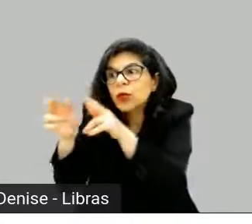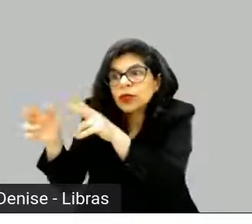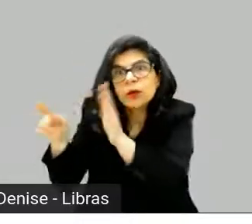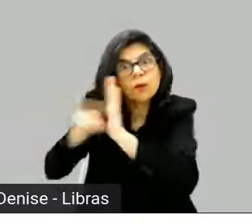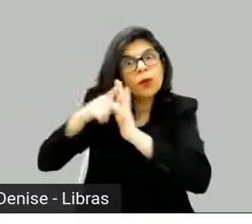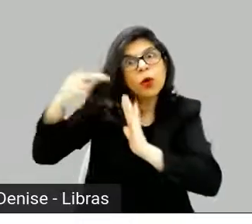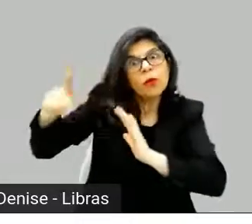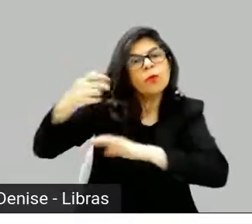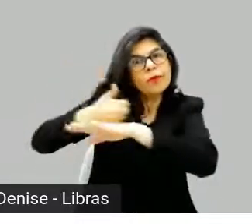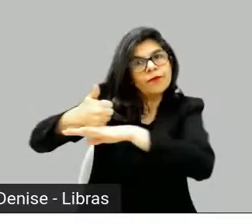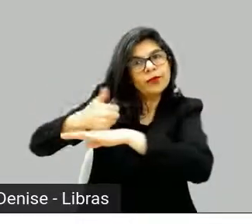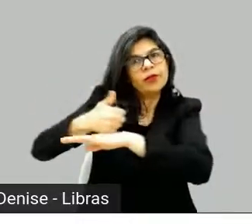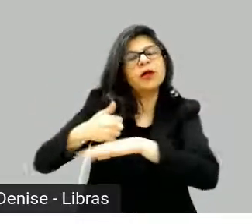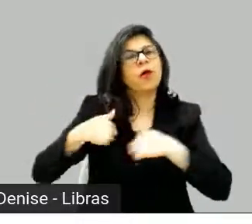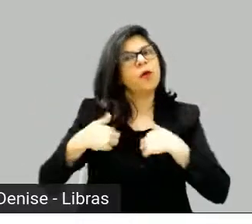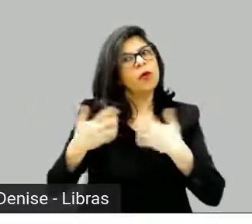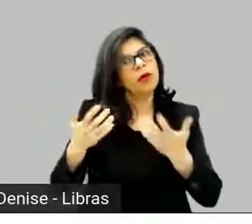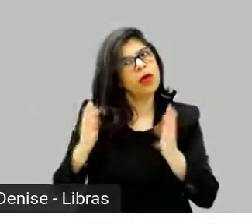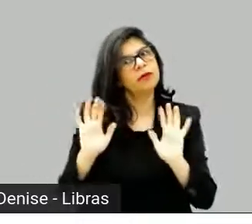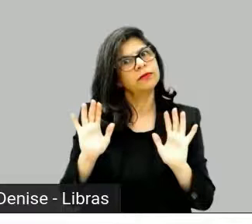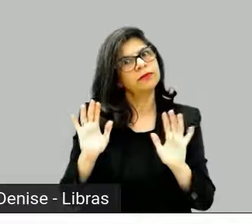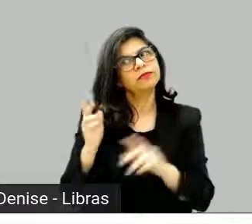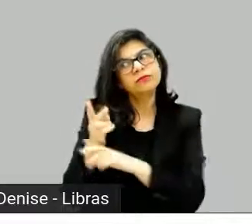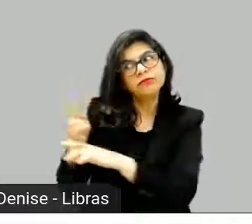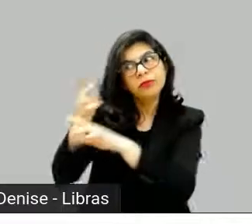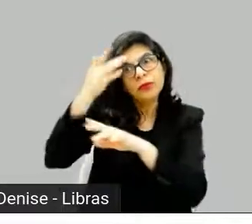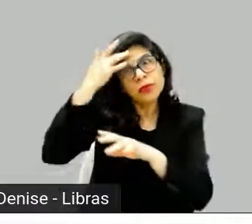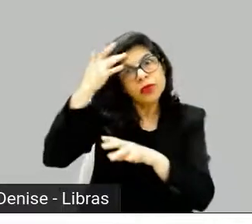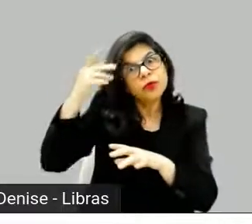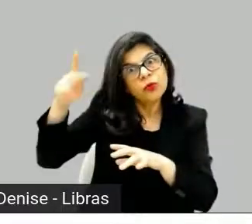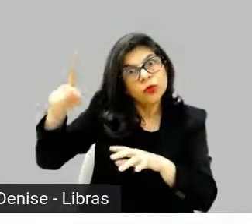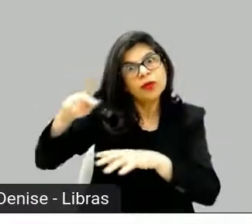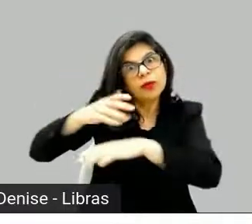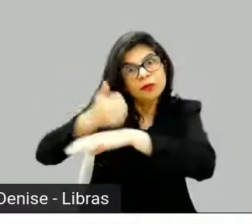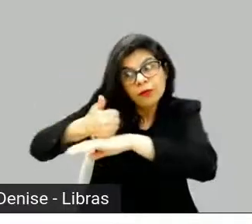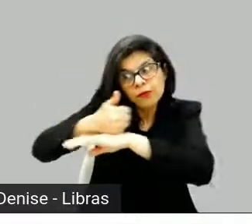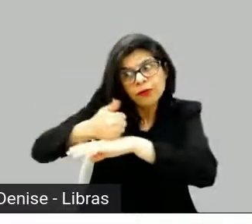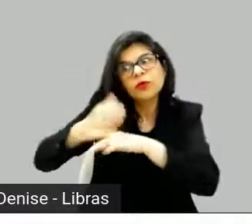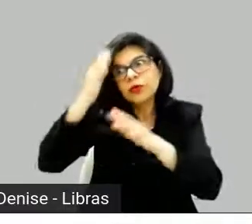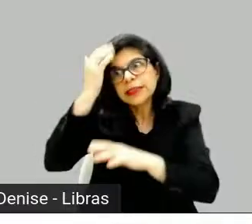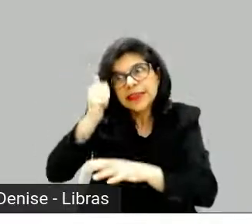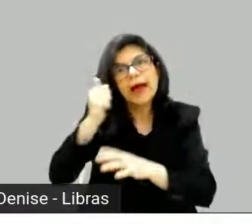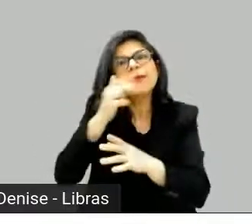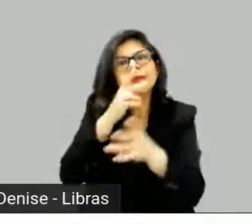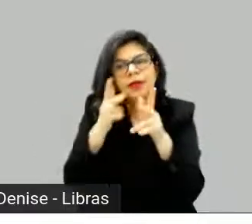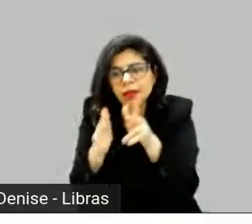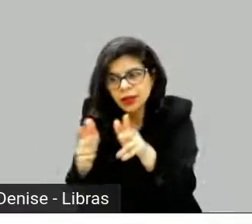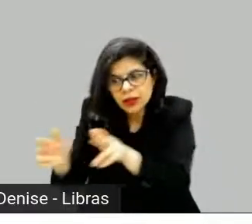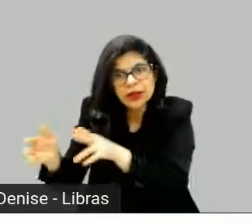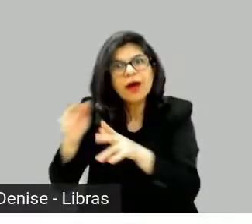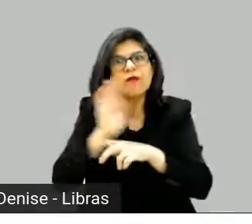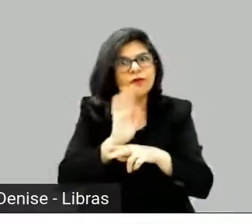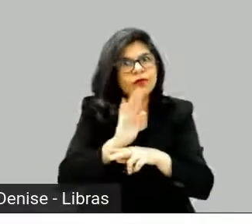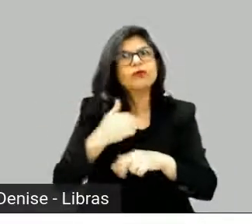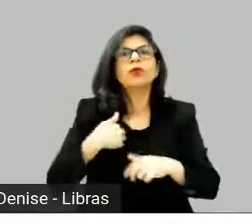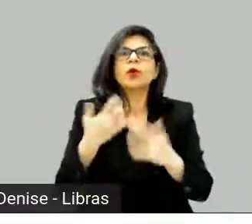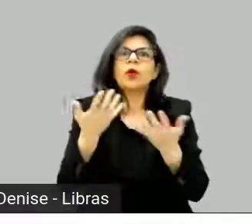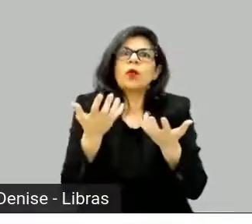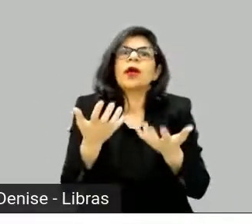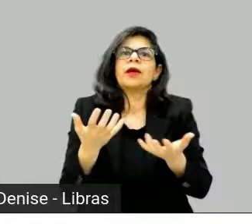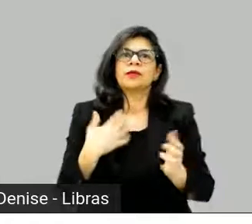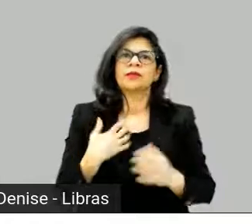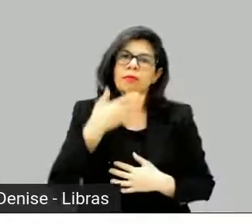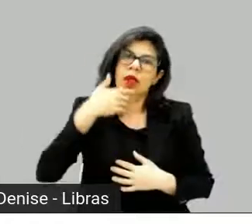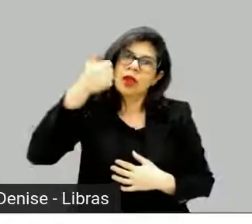É, porque assim, se você for o editor, se você fizer uma autopublicação também, que é um caminho, a galera tem lançado, que é coisa